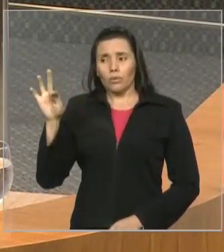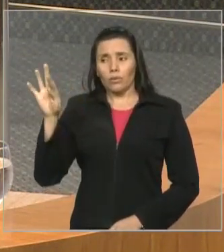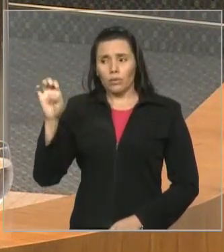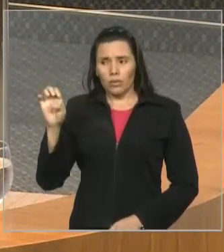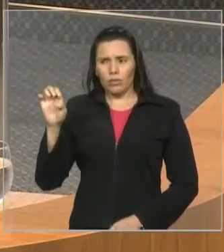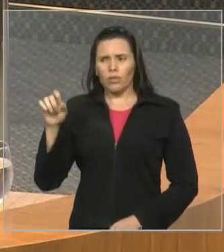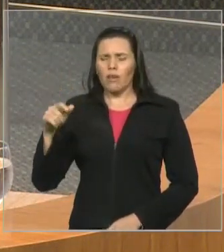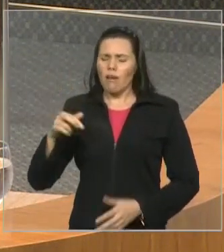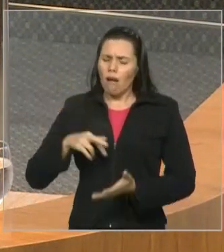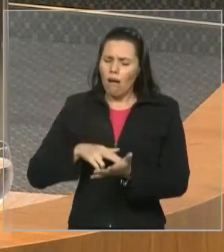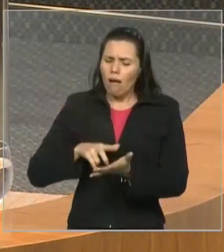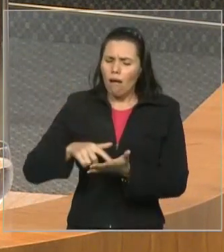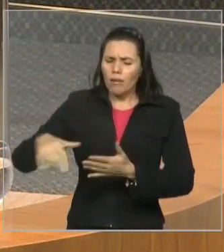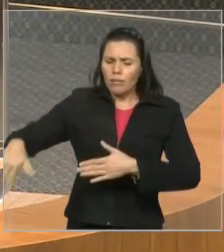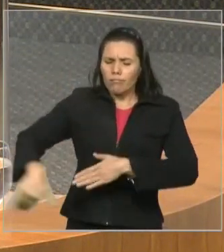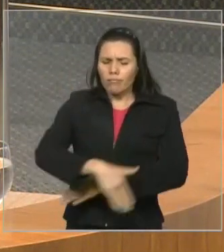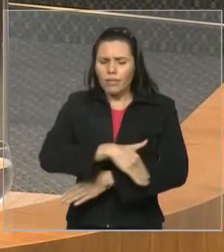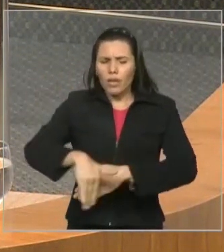as ruas de São Luís.